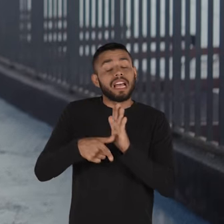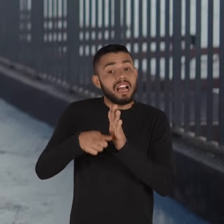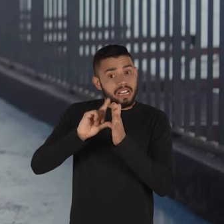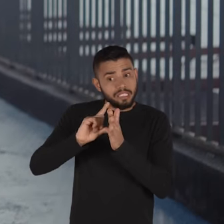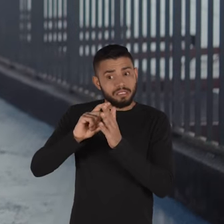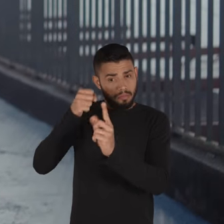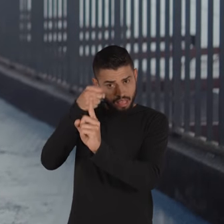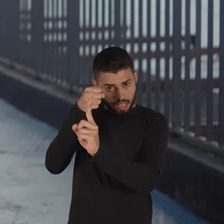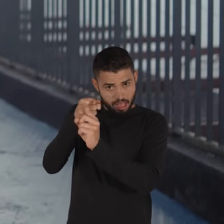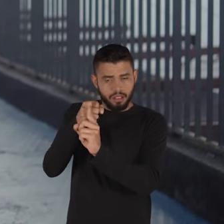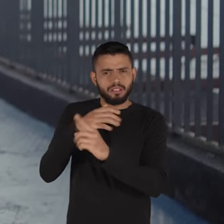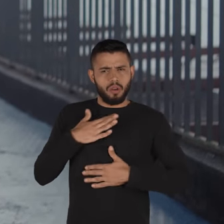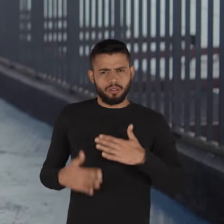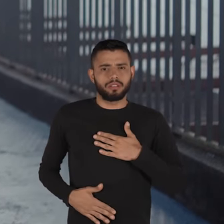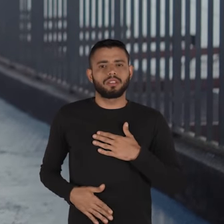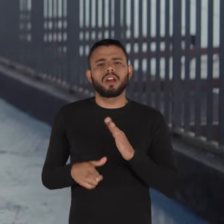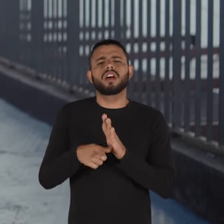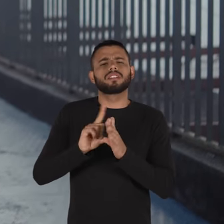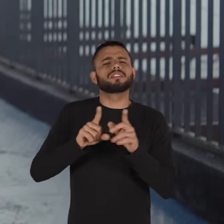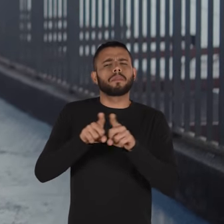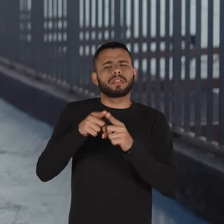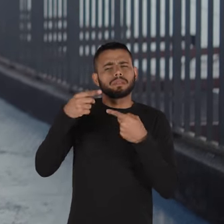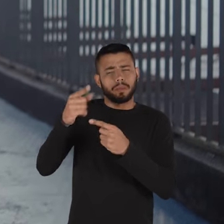antes dessa agressão física pô a agressão